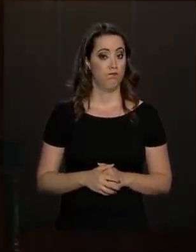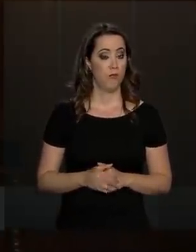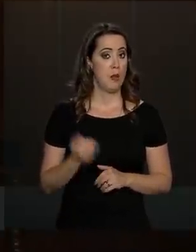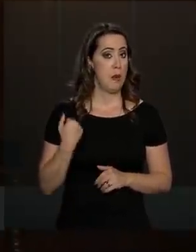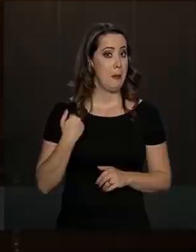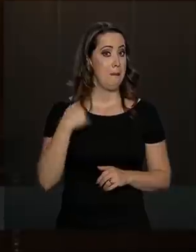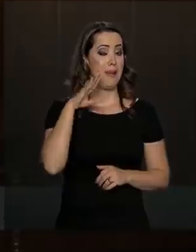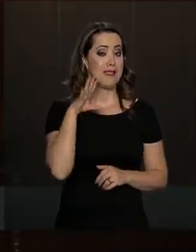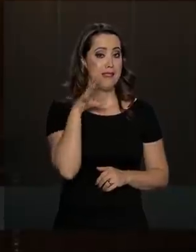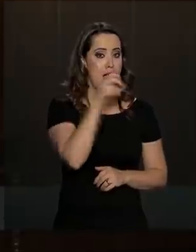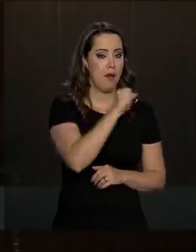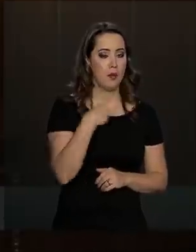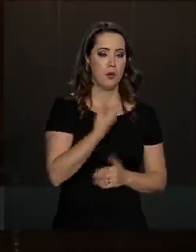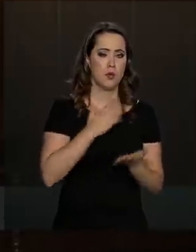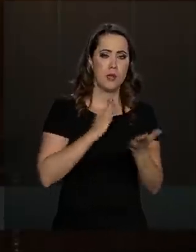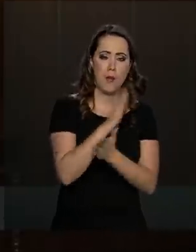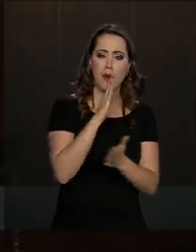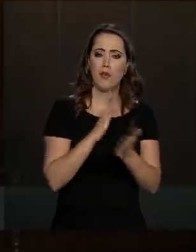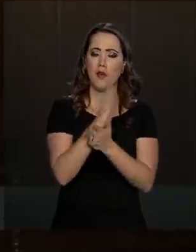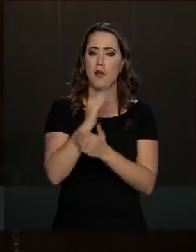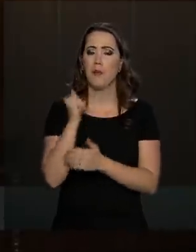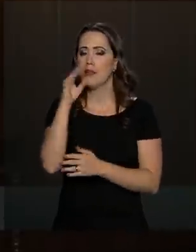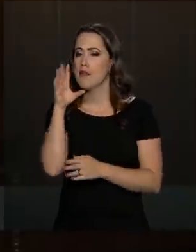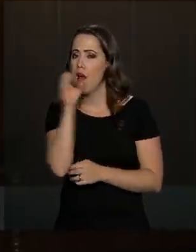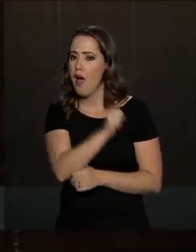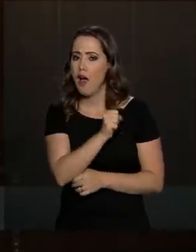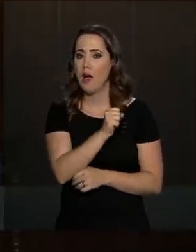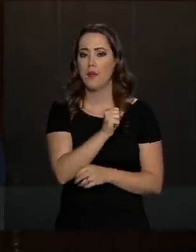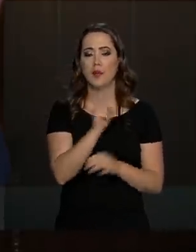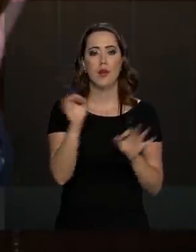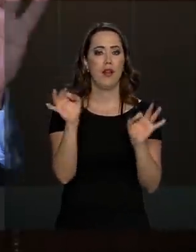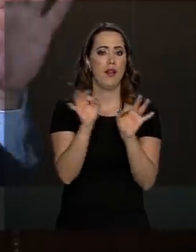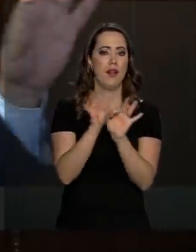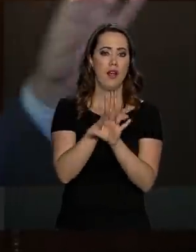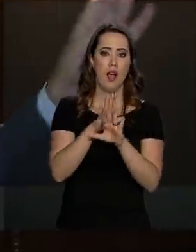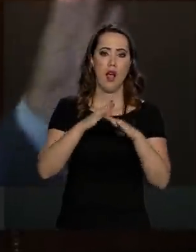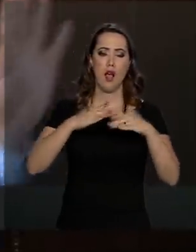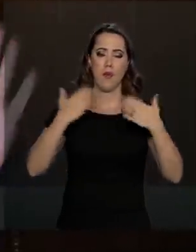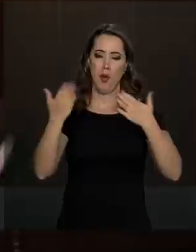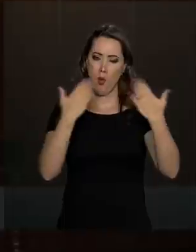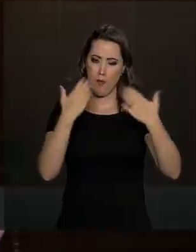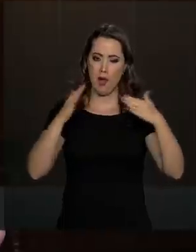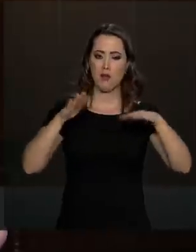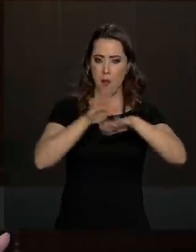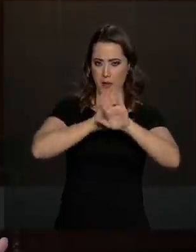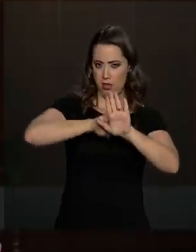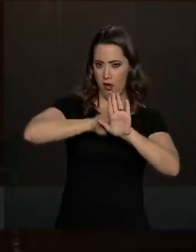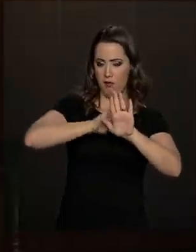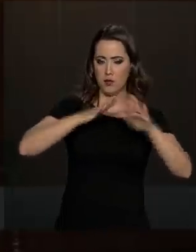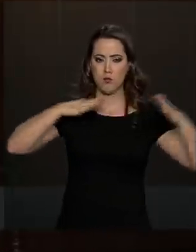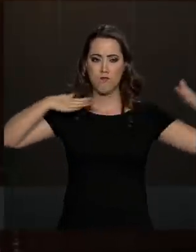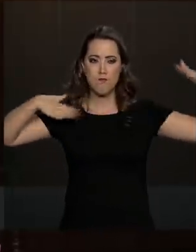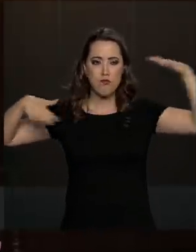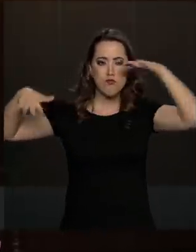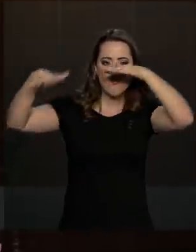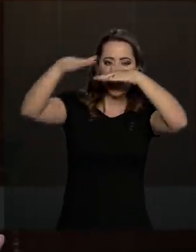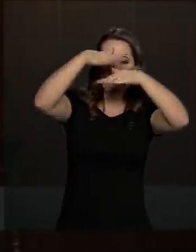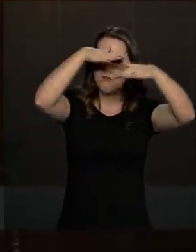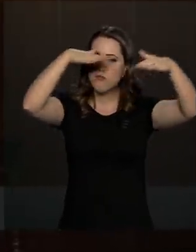aprovarmos, mais rapidamente desaparecem as nuvens negras no horizonte fiscal brasileiro.